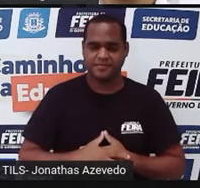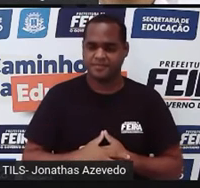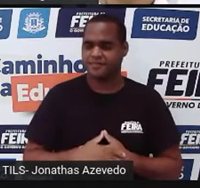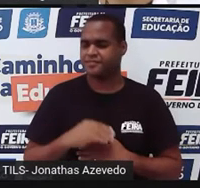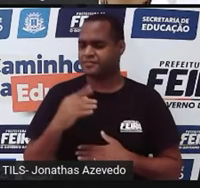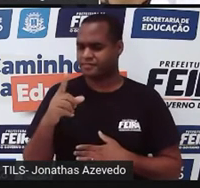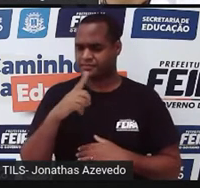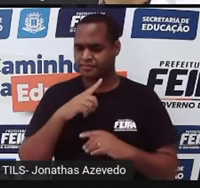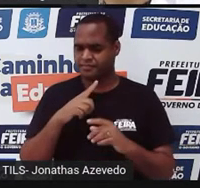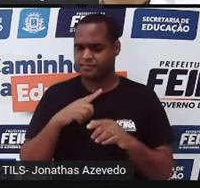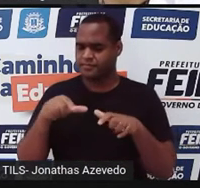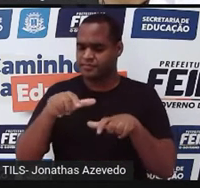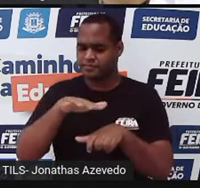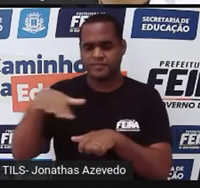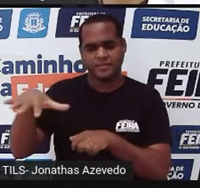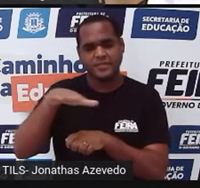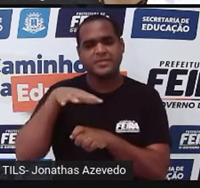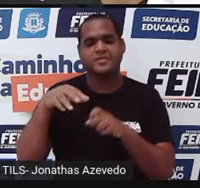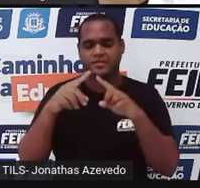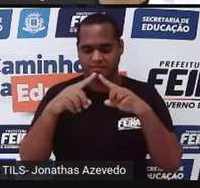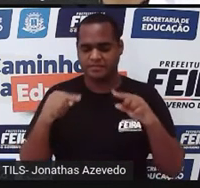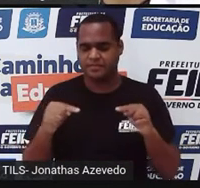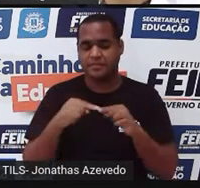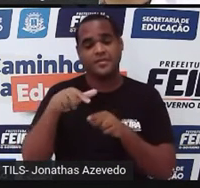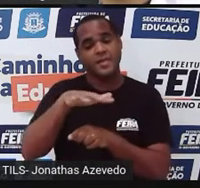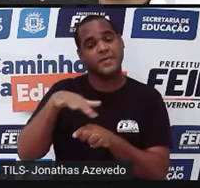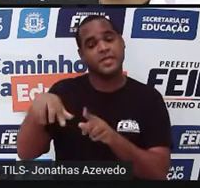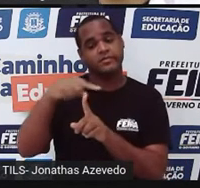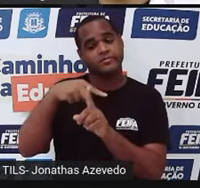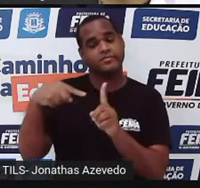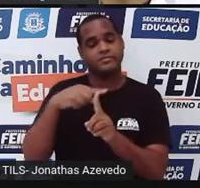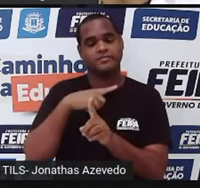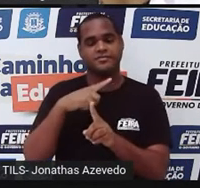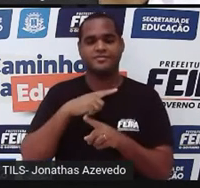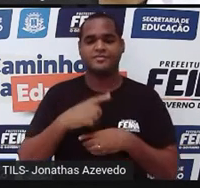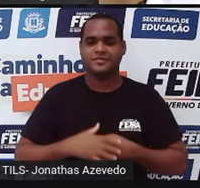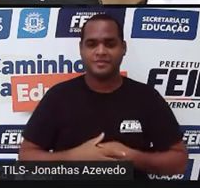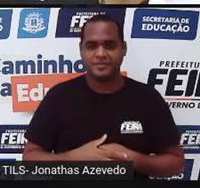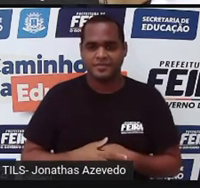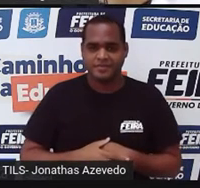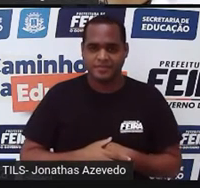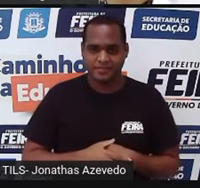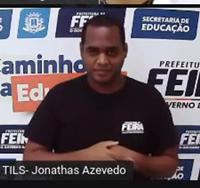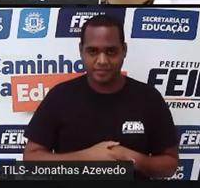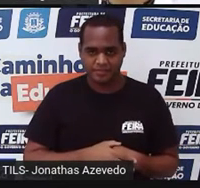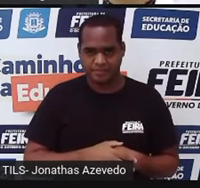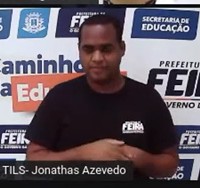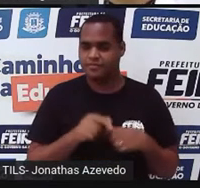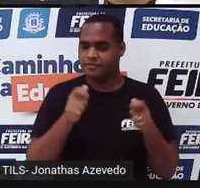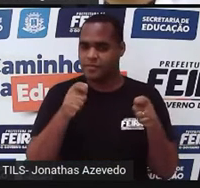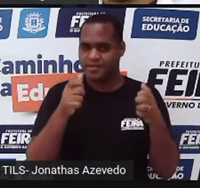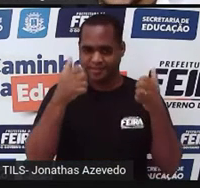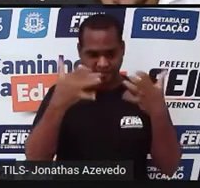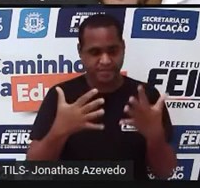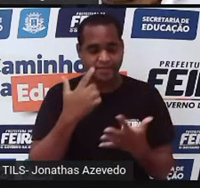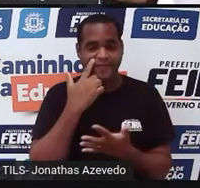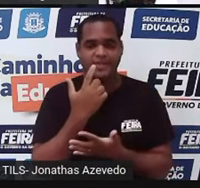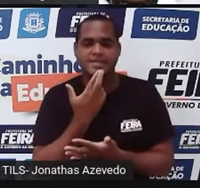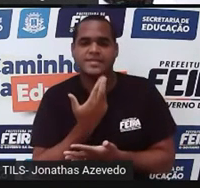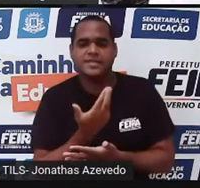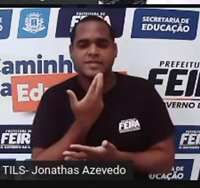um dos triângulos é metade da área do retângulo. Tá bom? E aí, a gente escreveu também uma formulazinha.